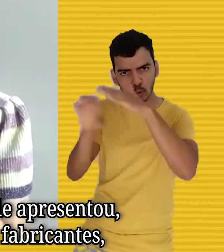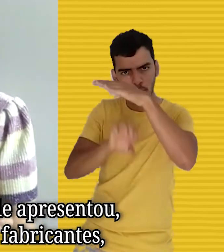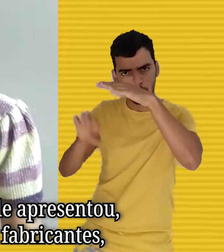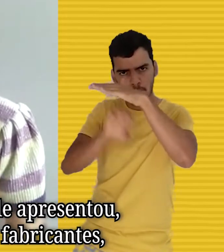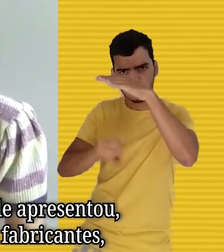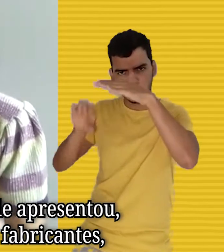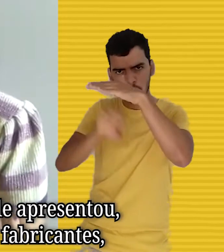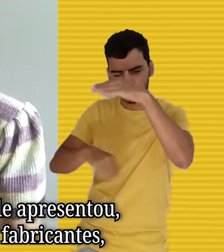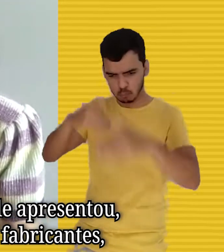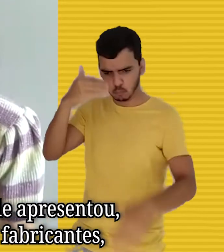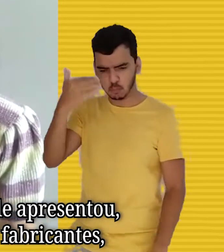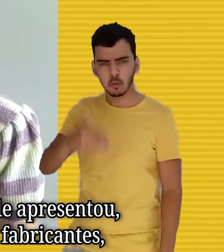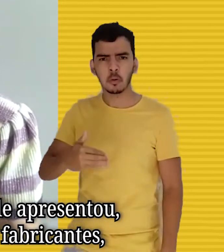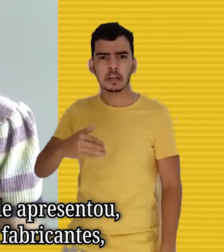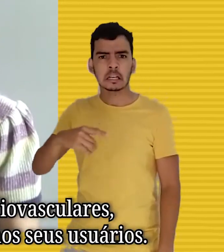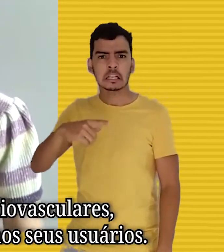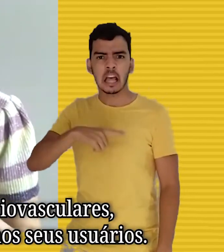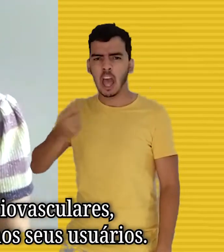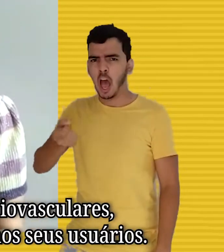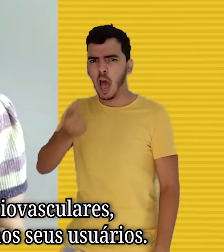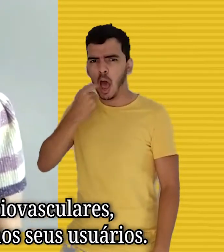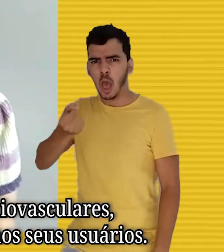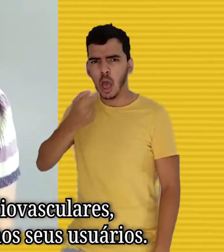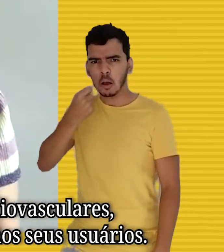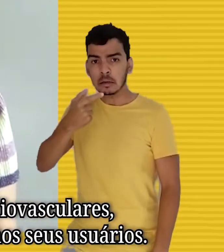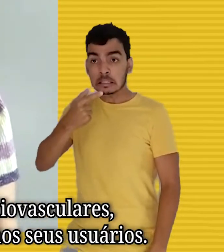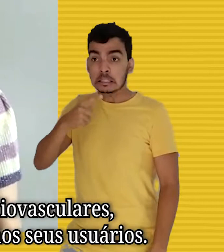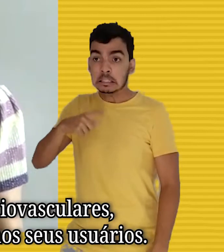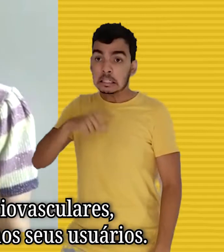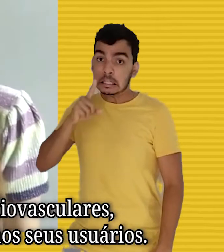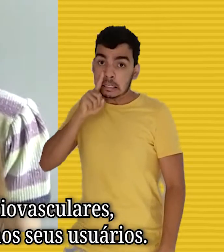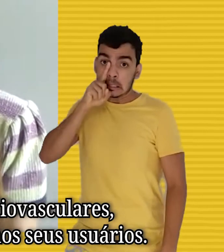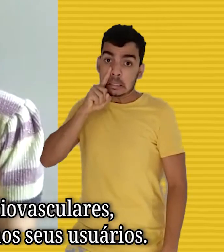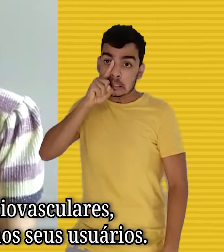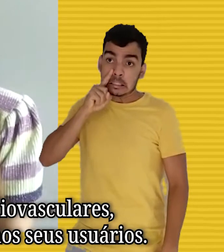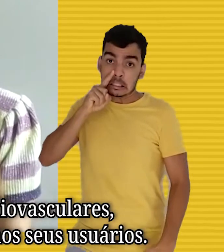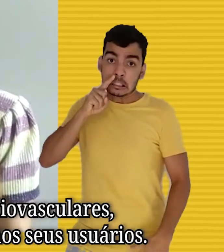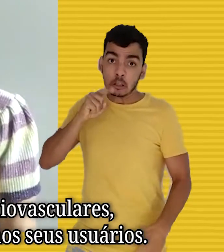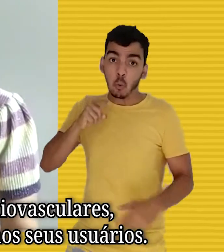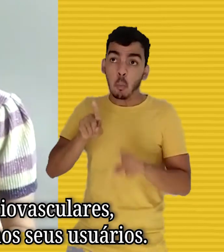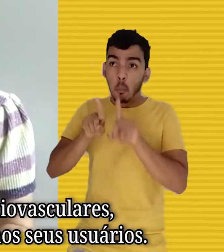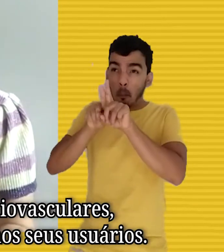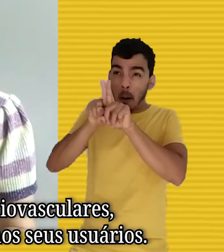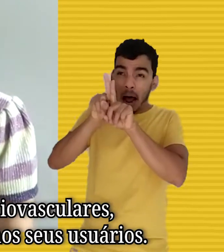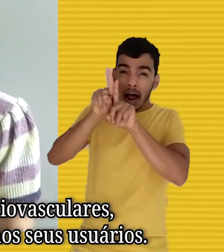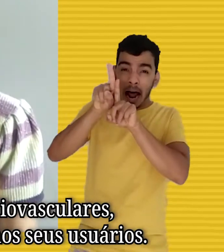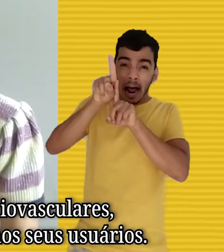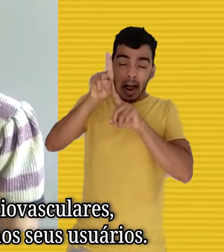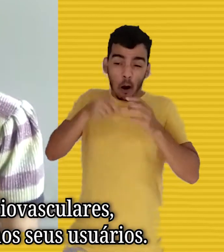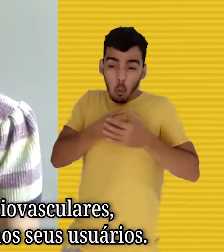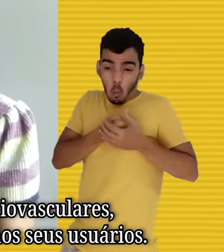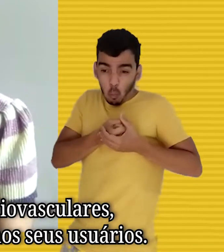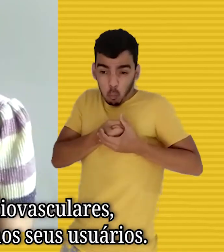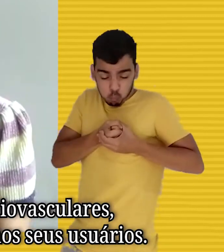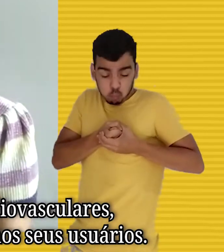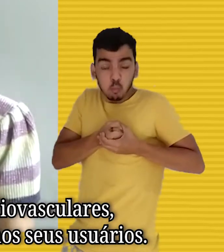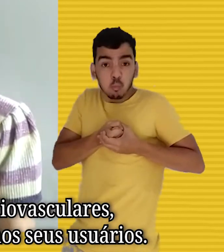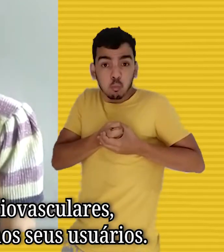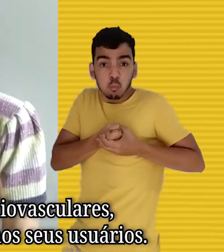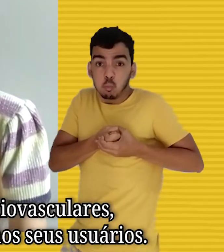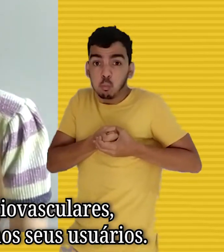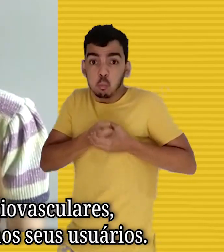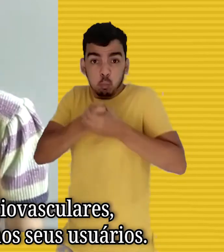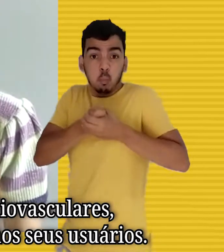feitos pelos próprios fabricantes, riscos de gerar complicações cardiovasculares, como o